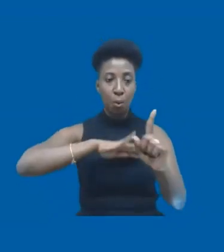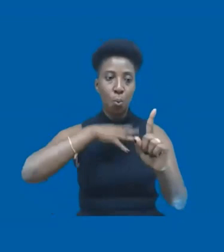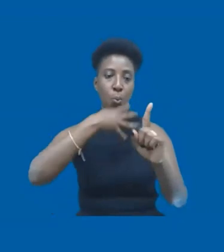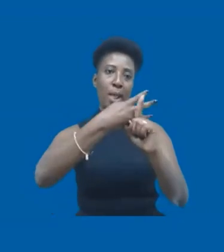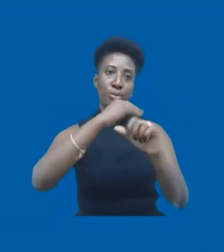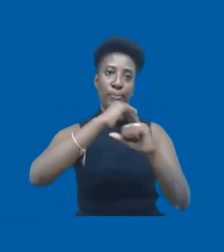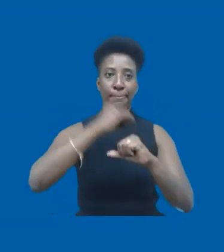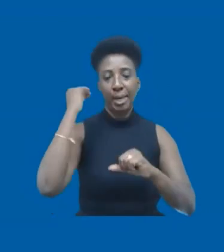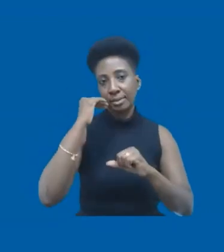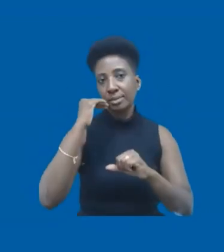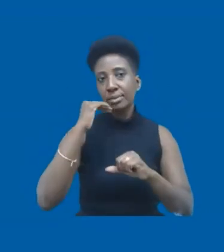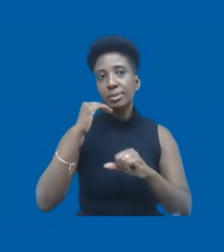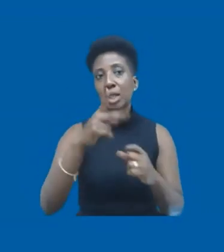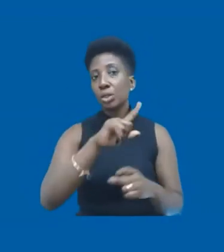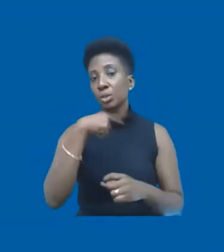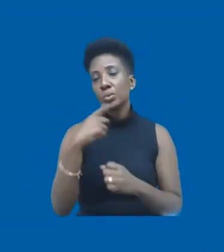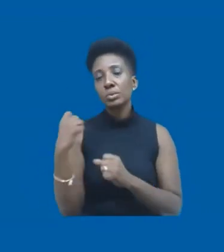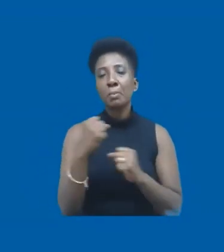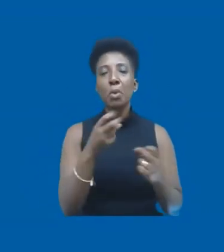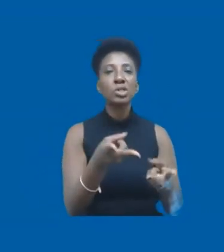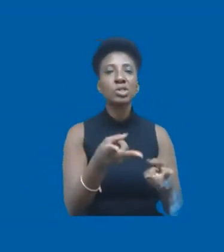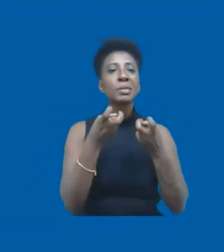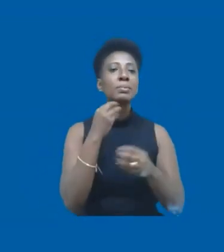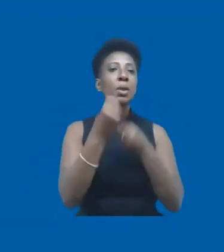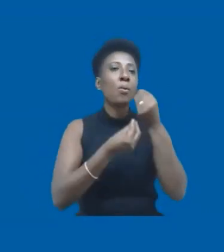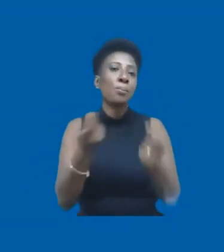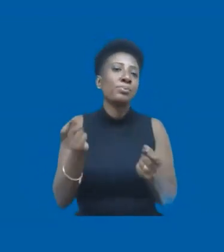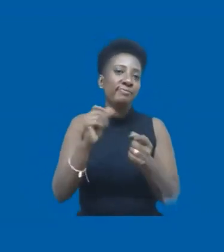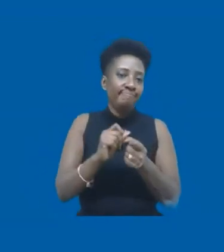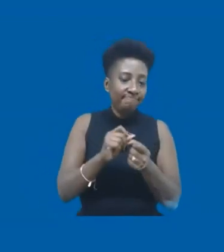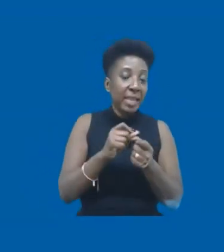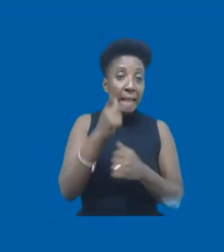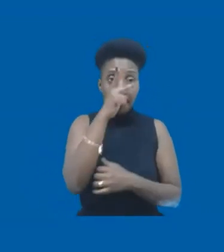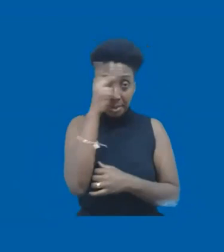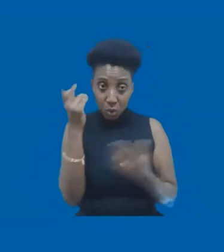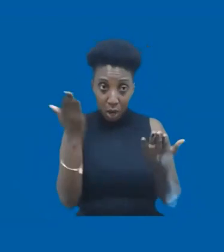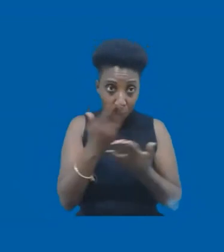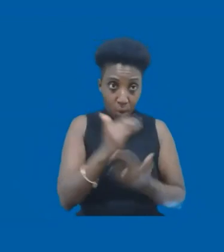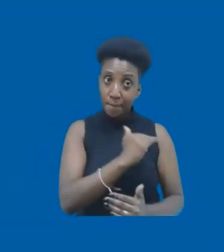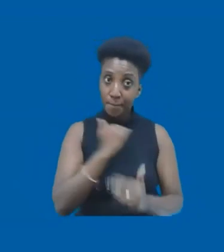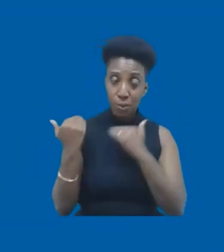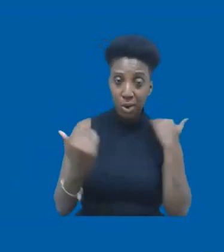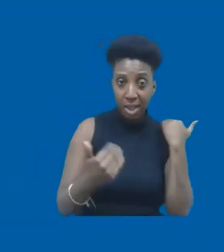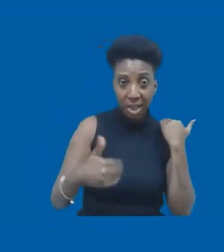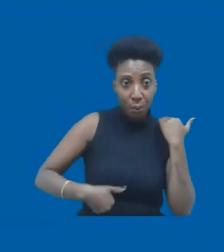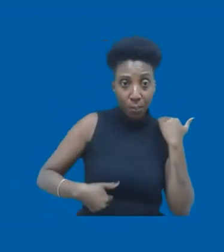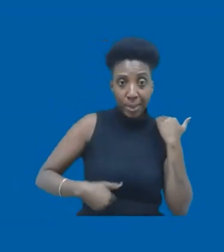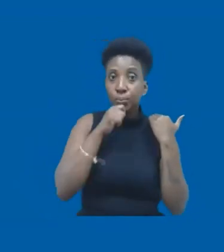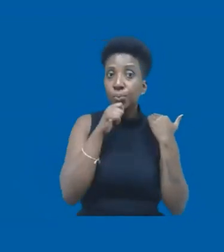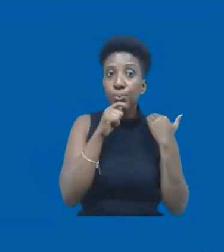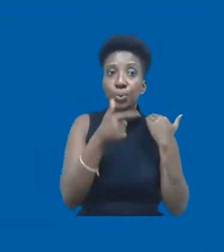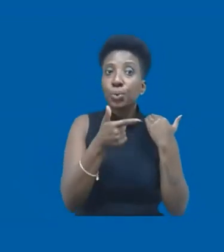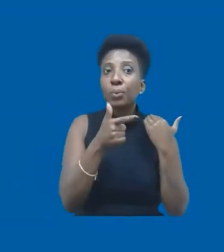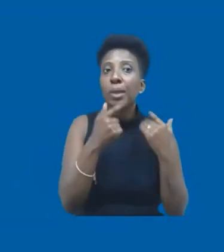sobre o mundo. E essas pessoas, agora, só não vão morrer de fome porque, talvez,